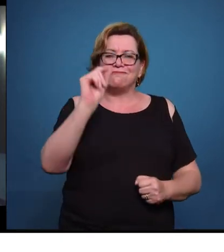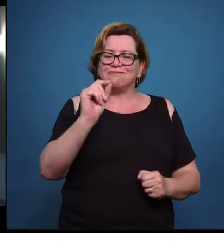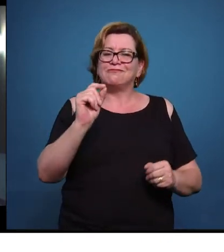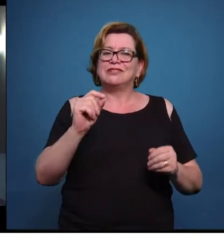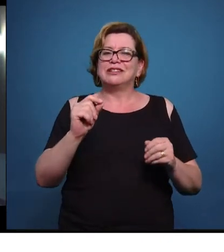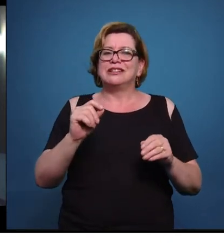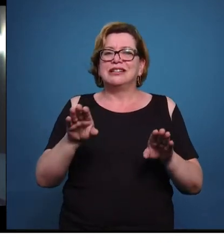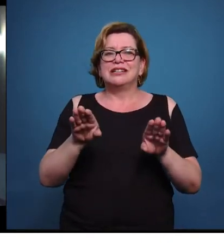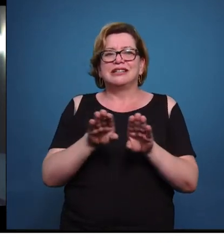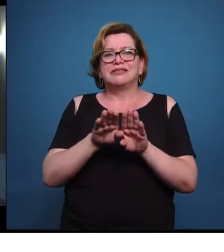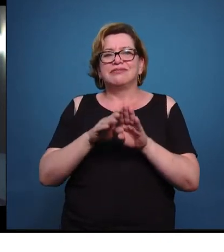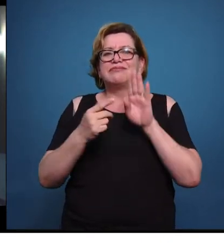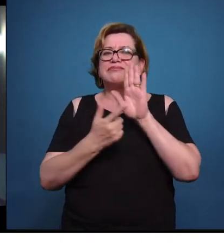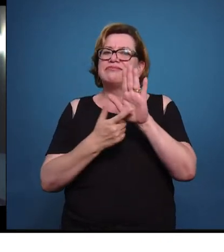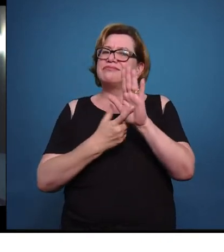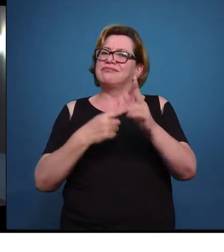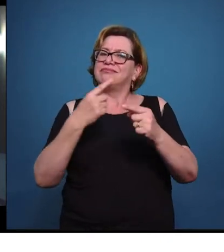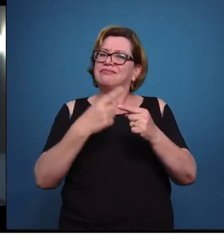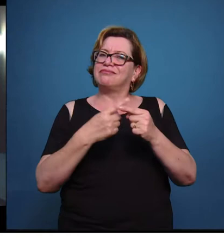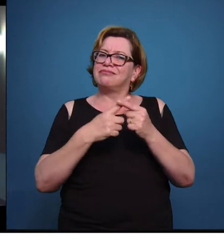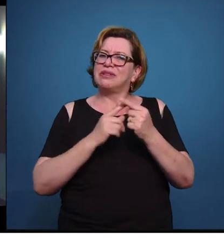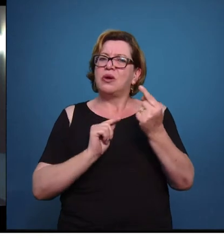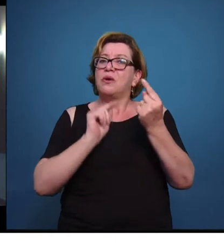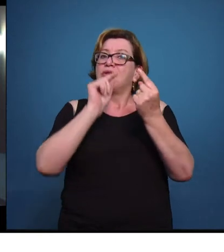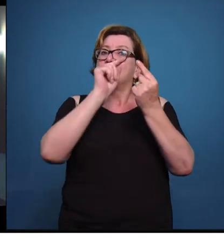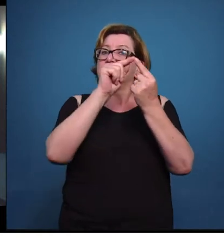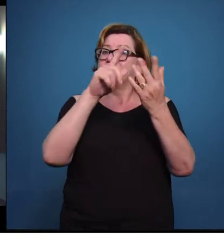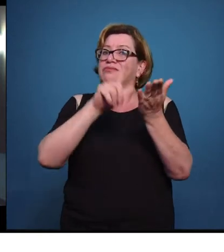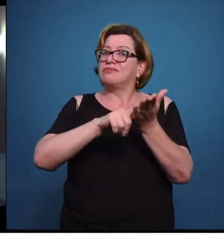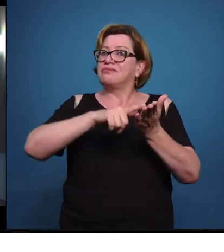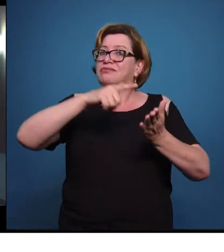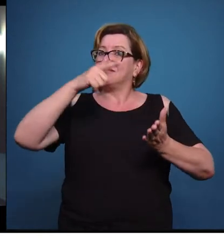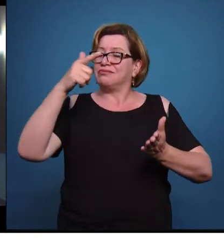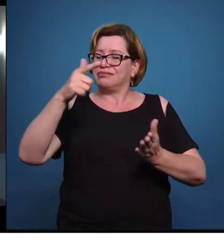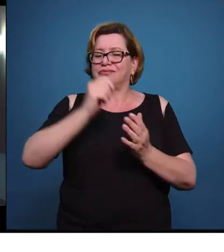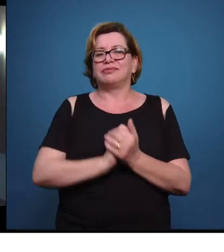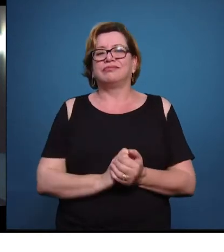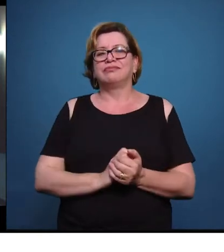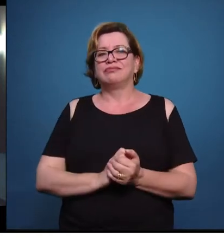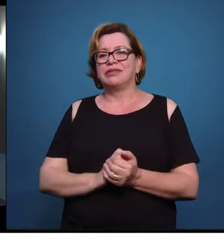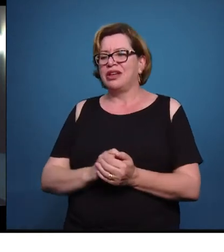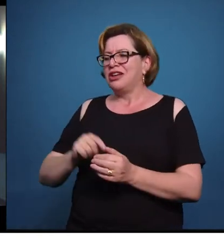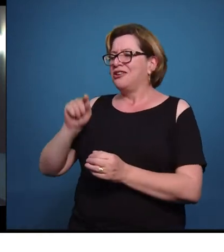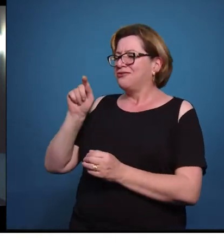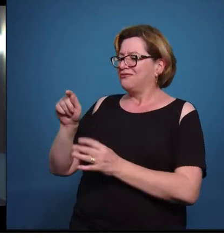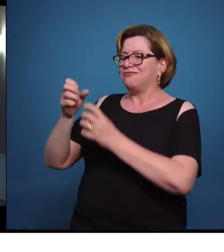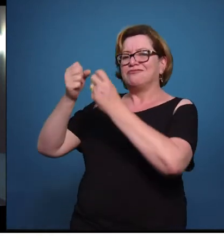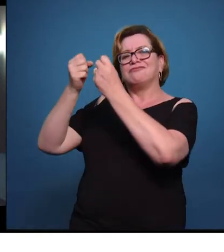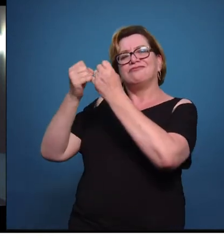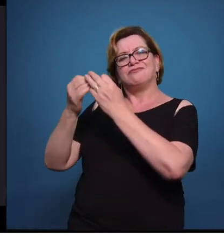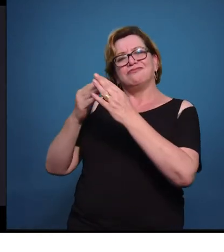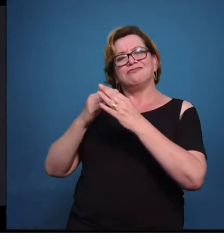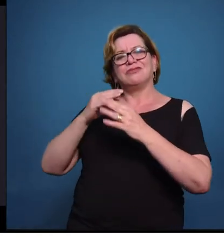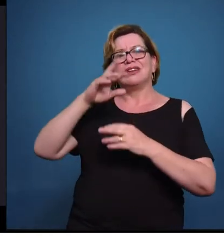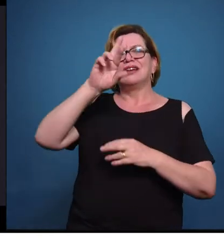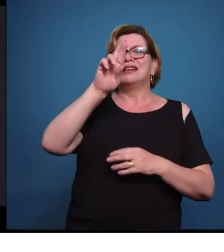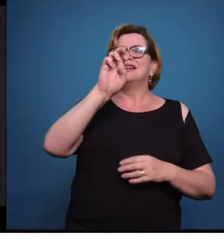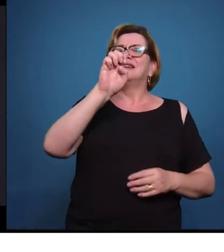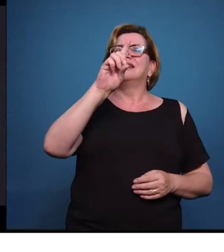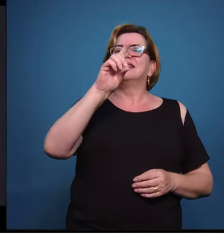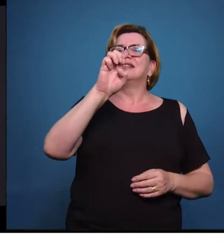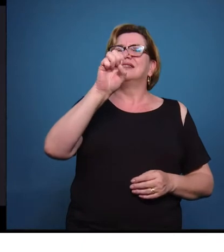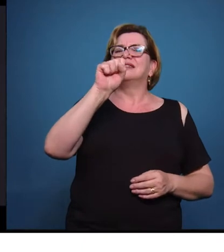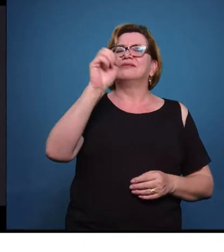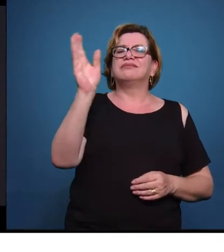sobretudo, o sentido do jornal. Você fez uma menção às redes sociais. No ambiente de sala de aula, o que é melhor